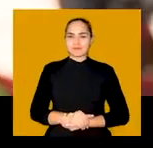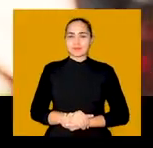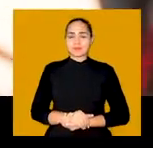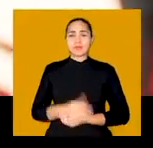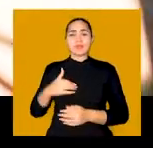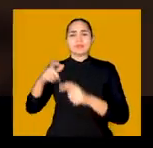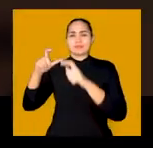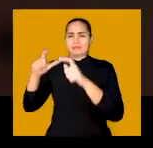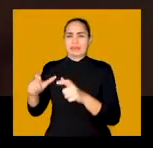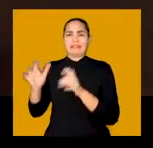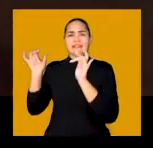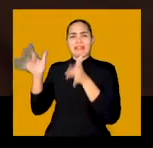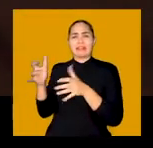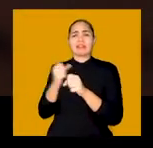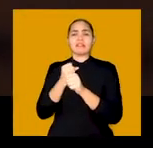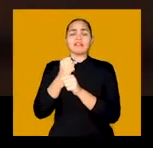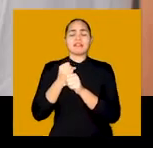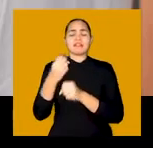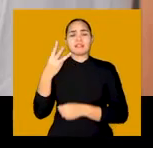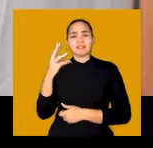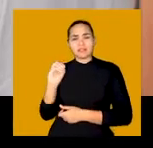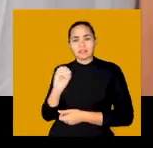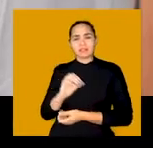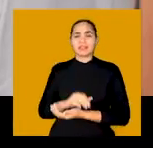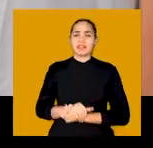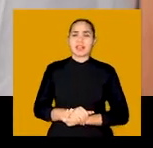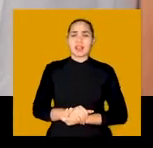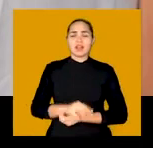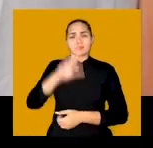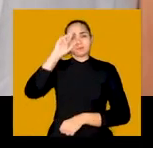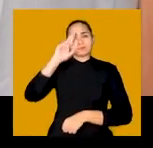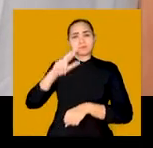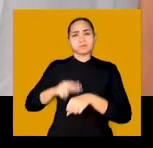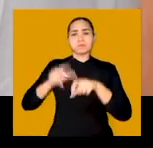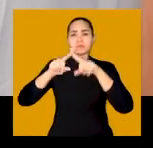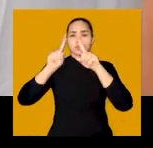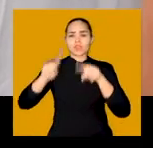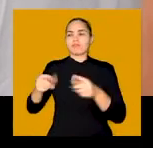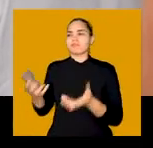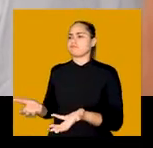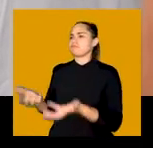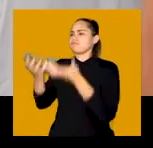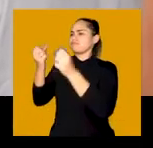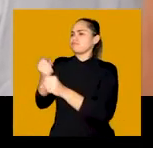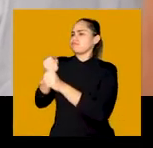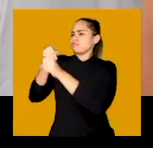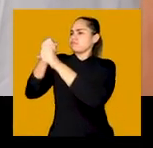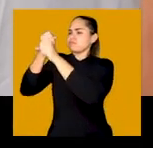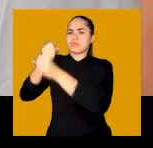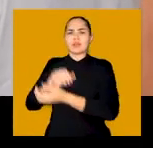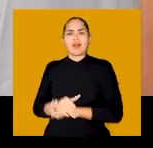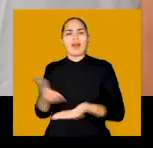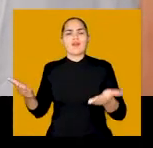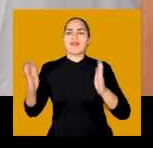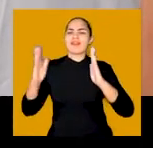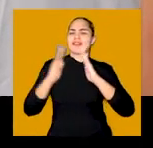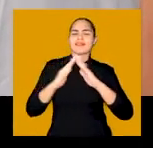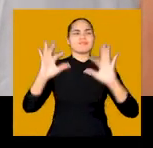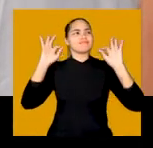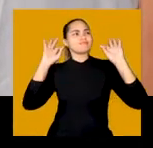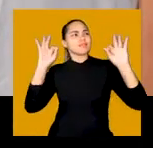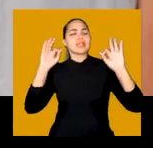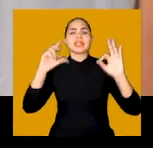O meu bairro estava esquecido há 30 anos. E com a gestão do Roberto Claudio, ele foi revitalizado. Agora é bom, né? Nós estamos morando em uma casa